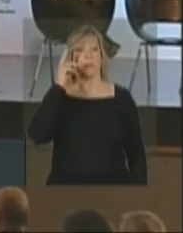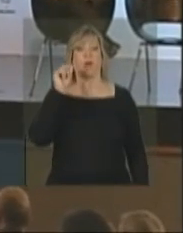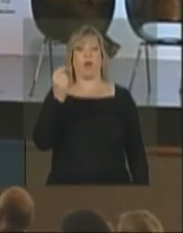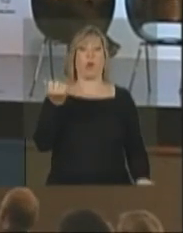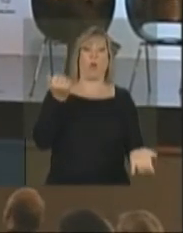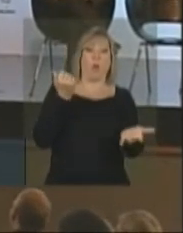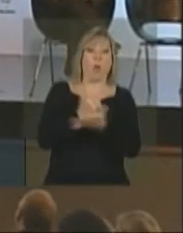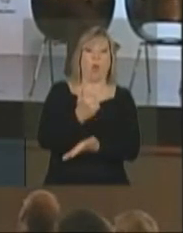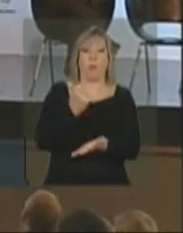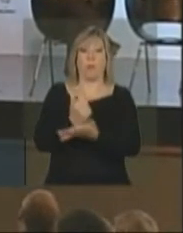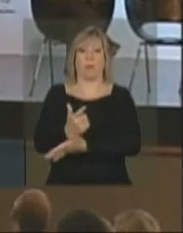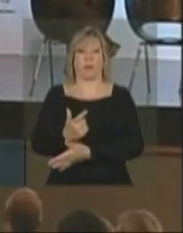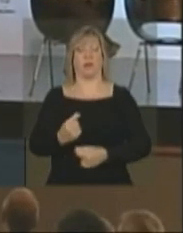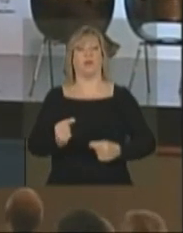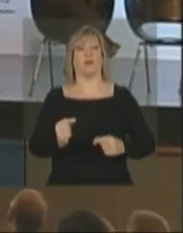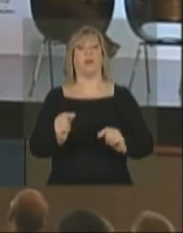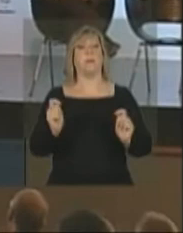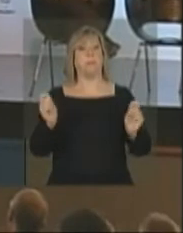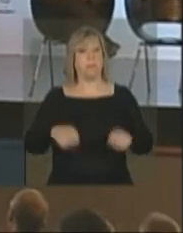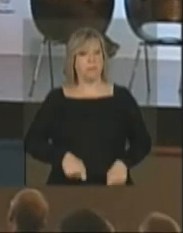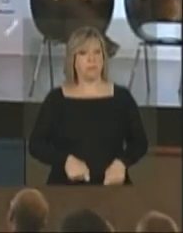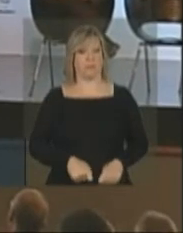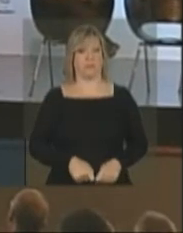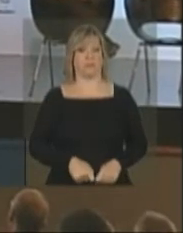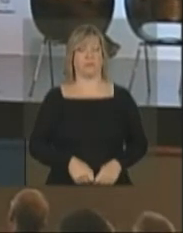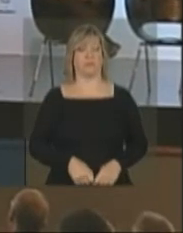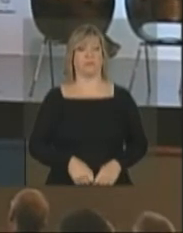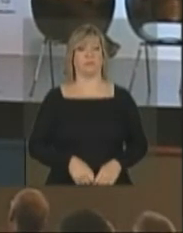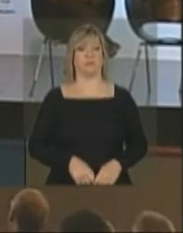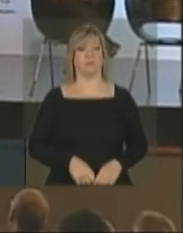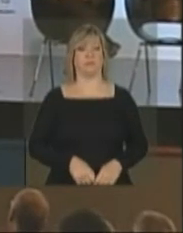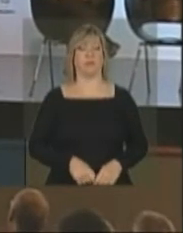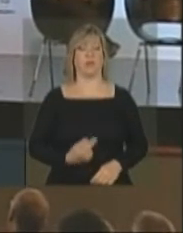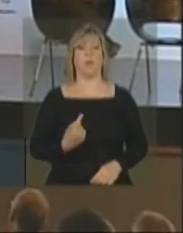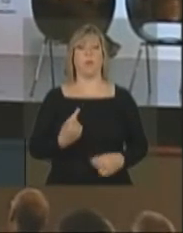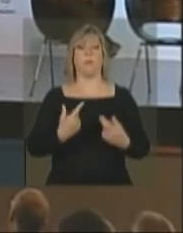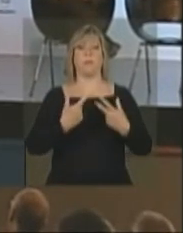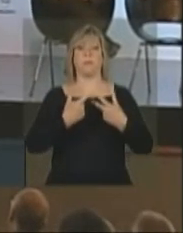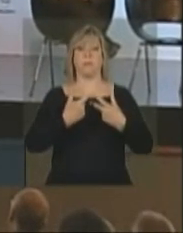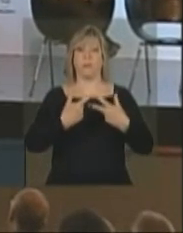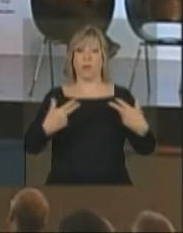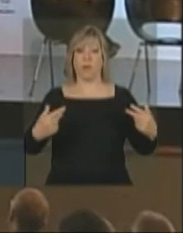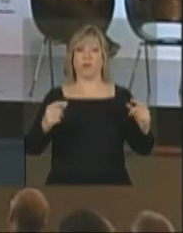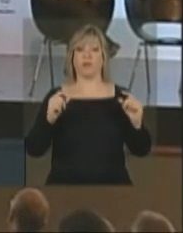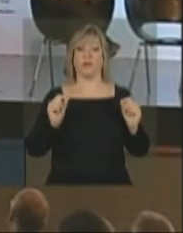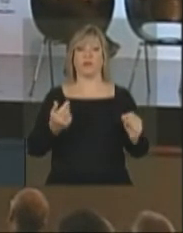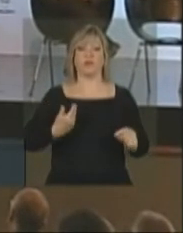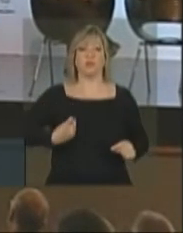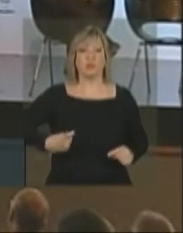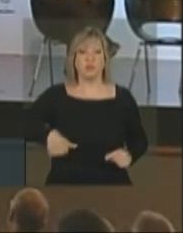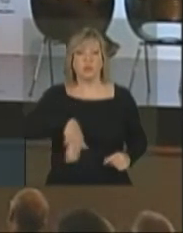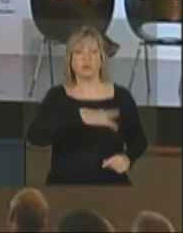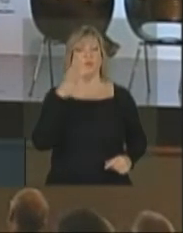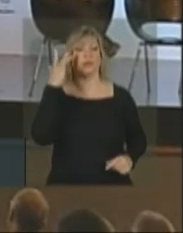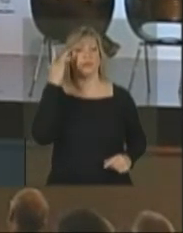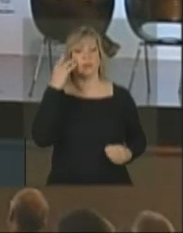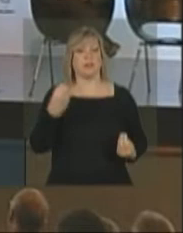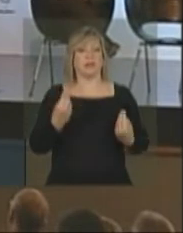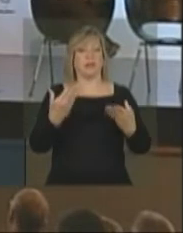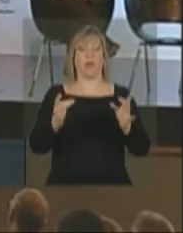a compra seja um fato em que a gente assegure qualidade